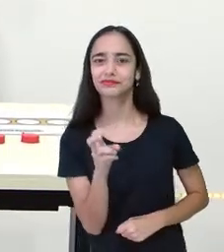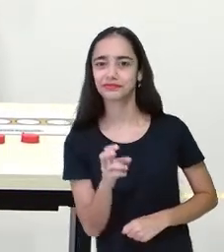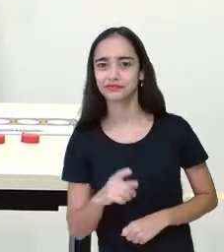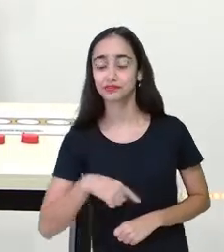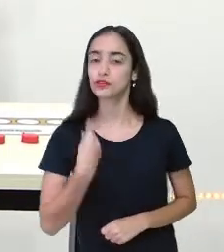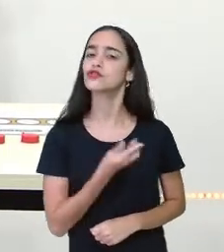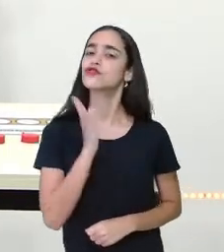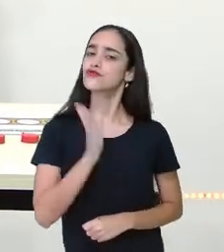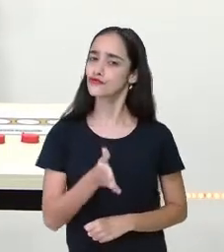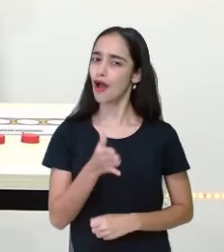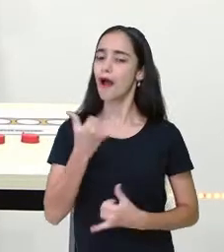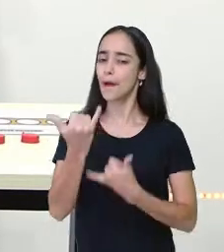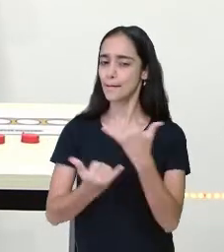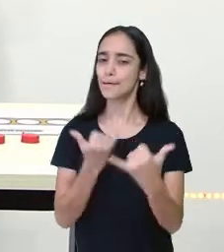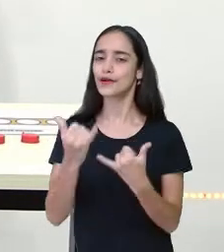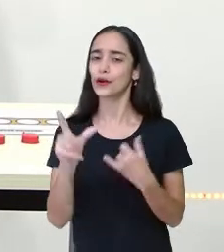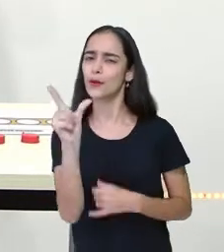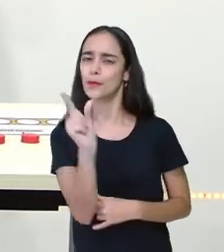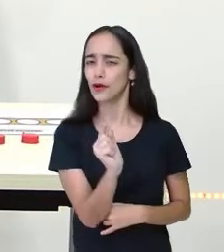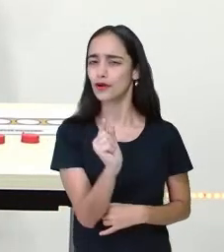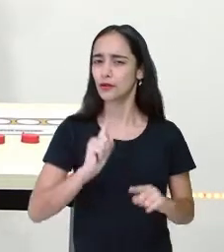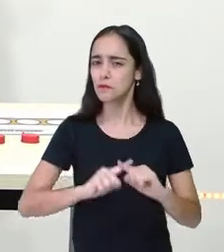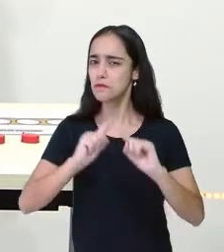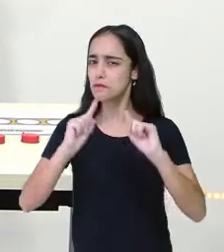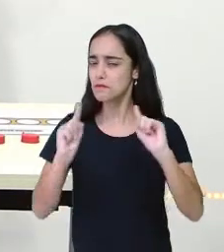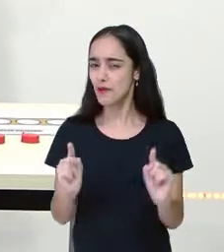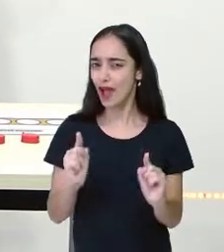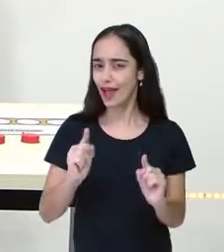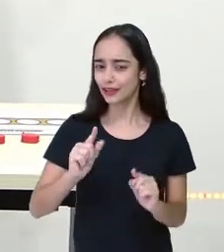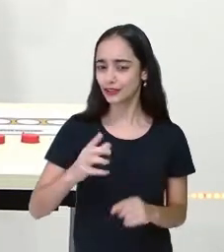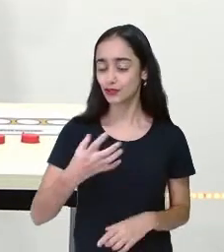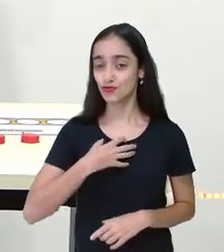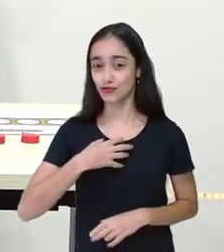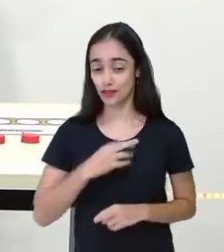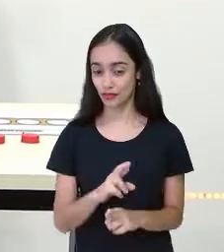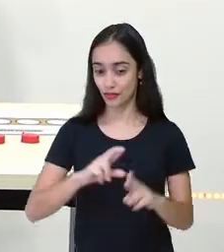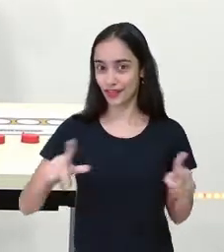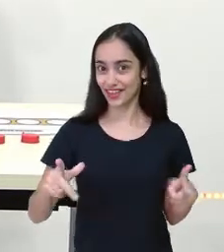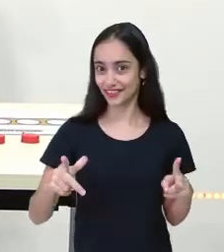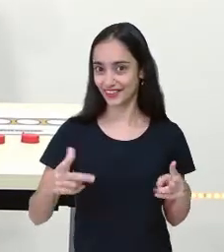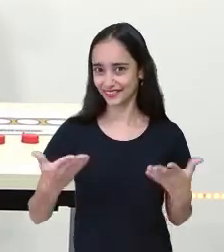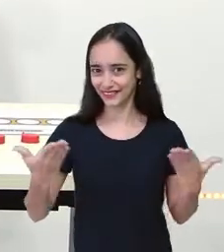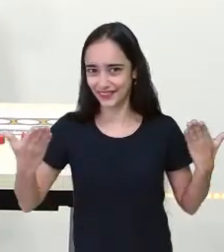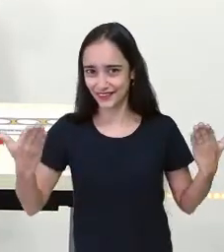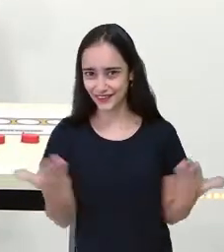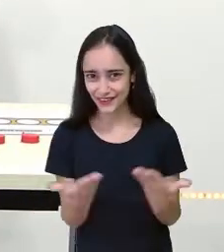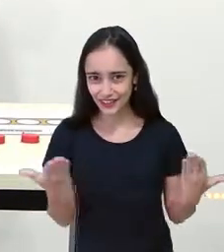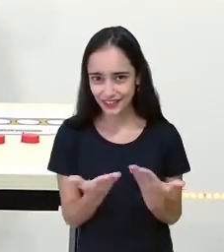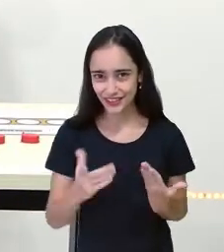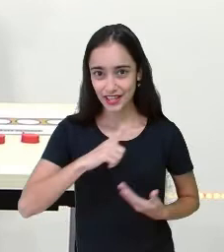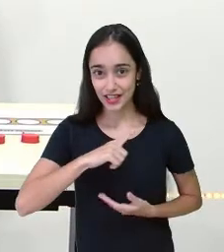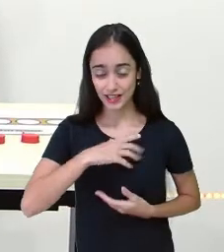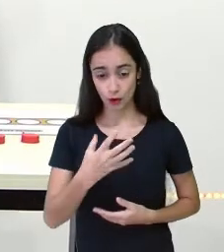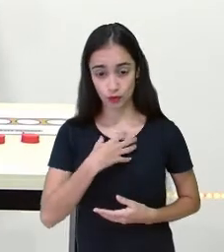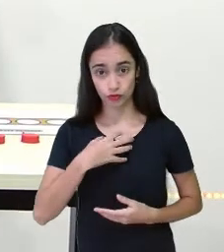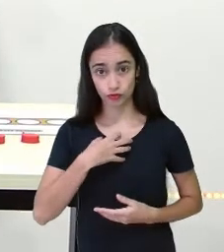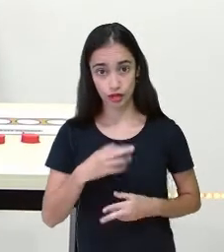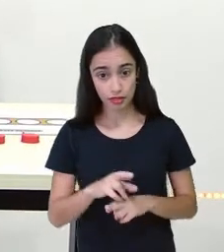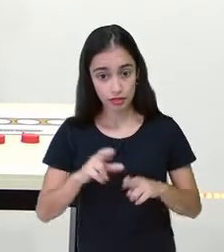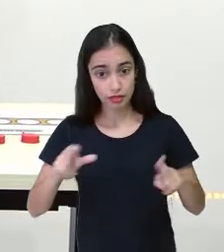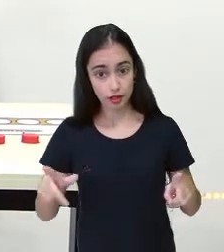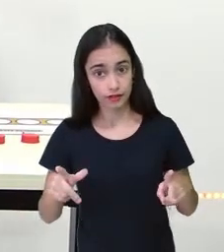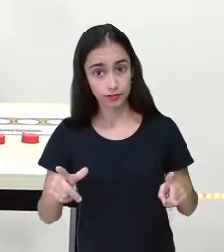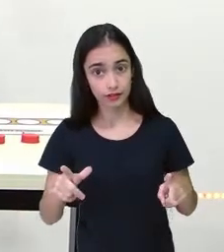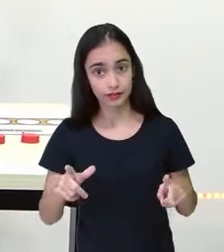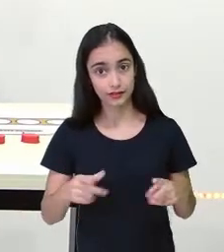gente já jogou um pouquinho desse jogo, só que de uma outra maneira, tá? Hoje eu vou trazer uma outra forma de jogar o